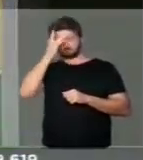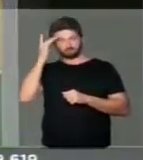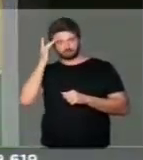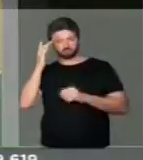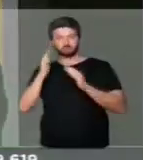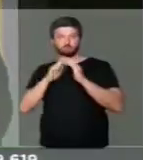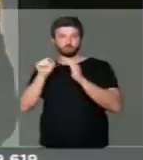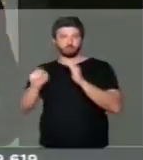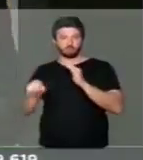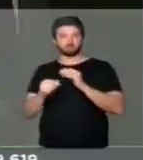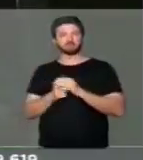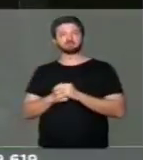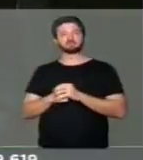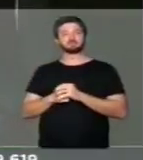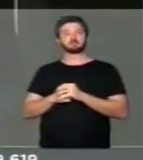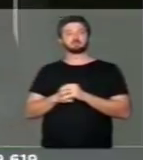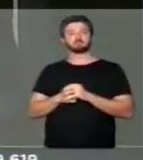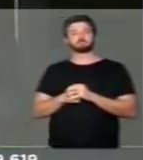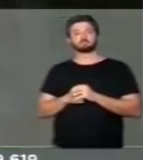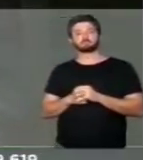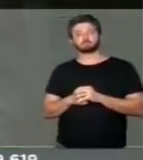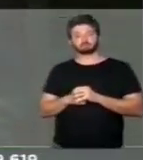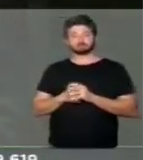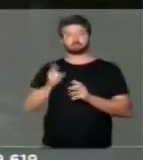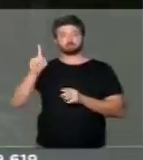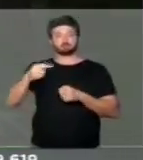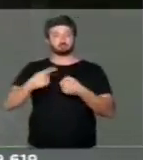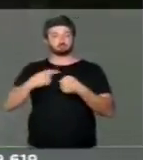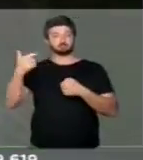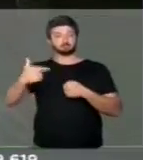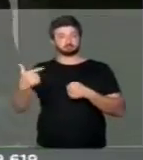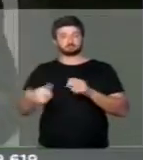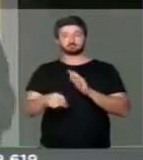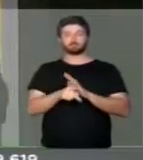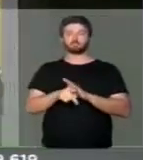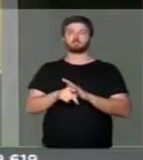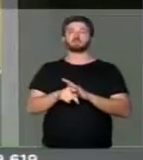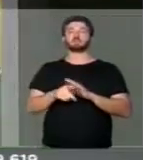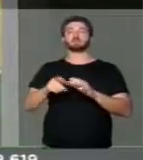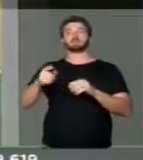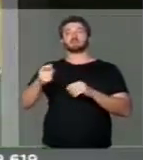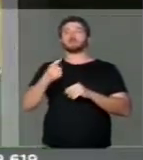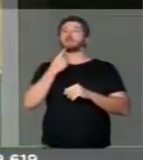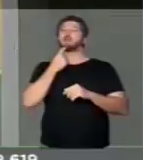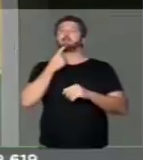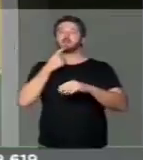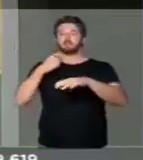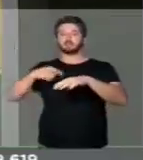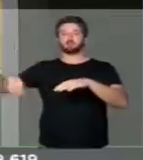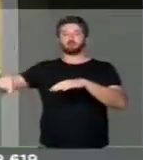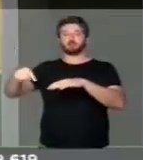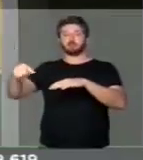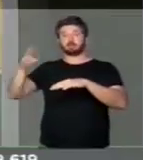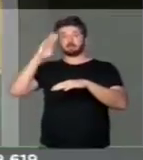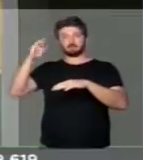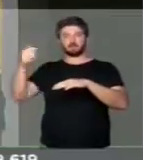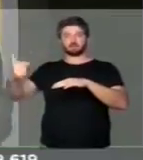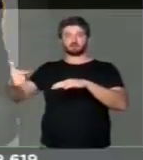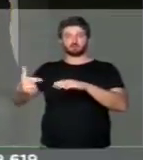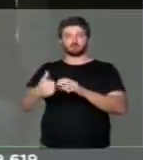e é a segunda cidade da região metropolitana de Campinas. Desde que assumiu